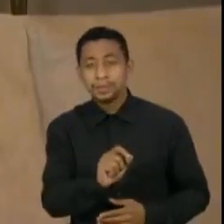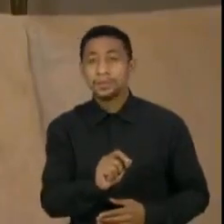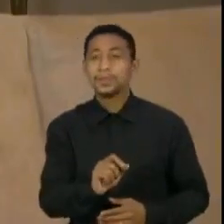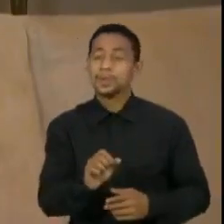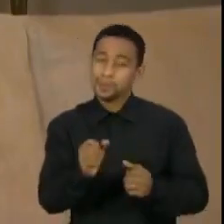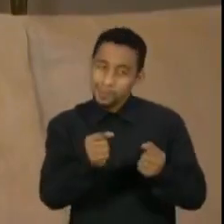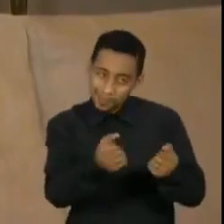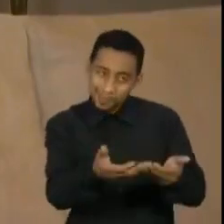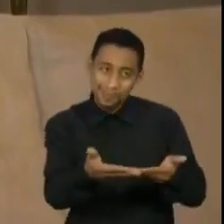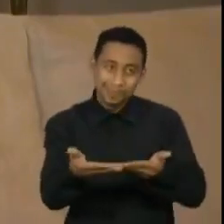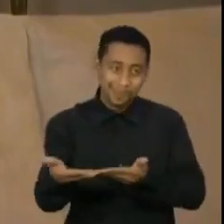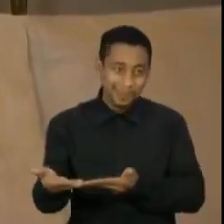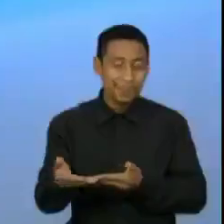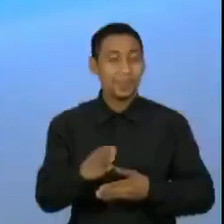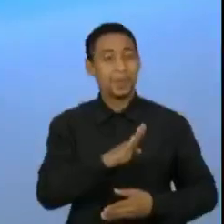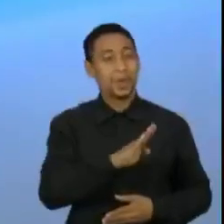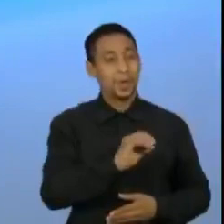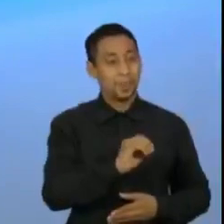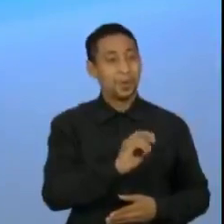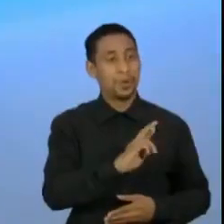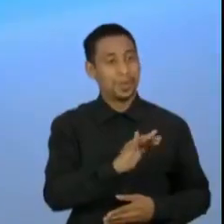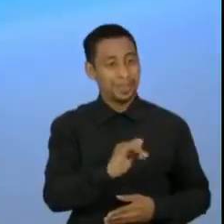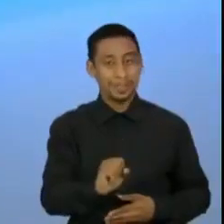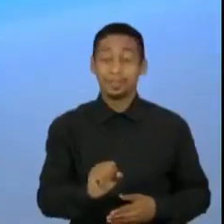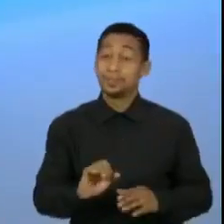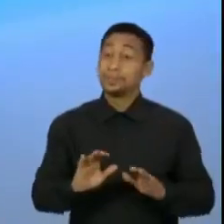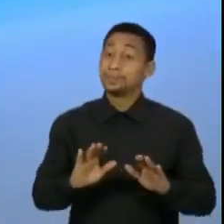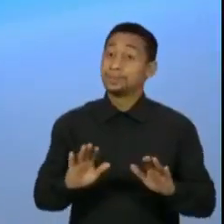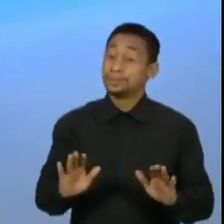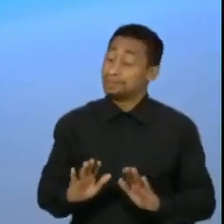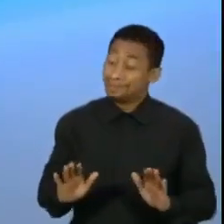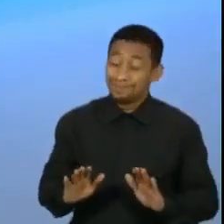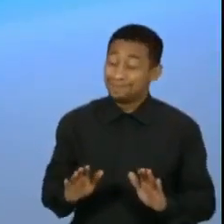Não, eu não vejo